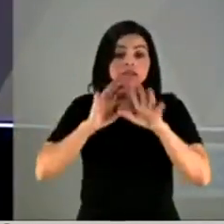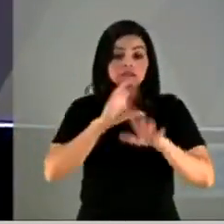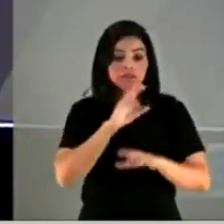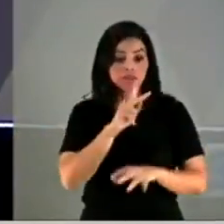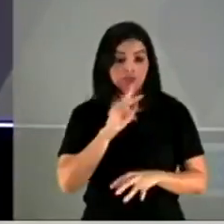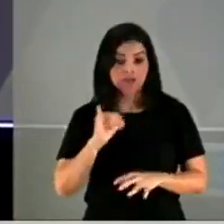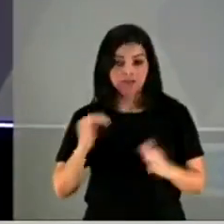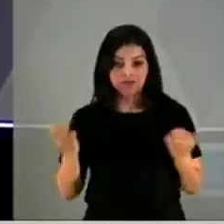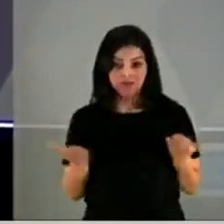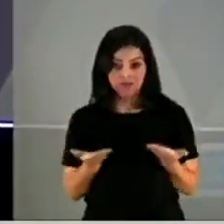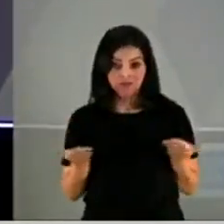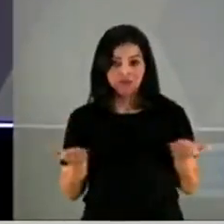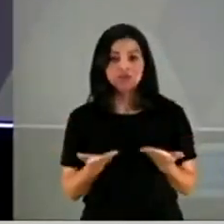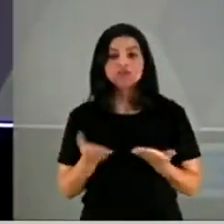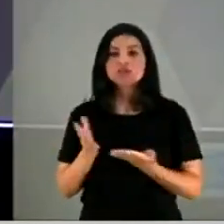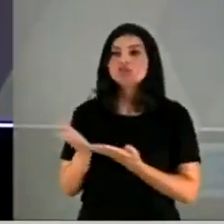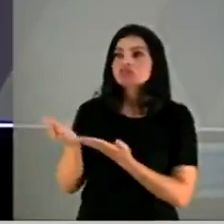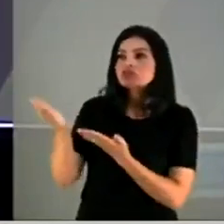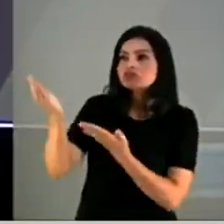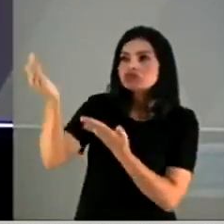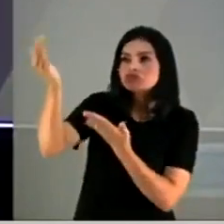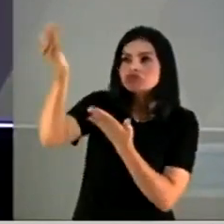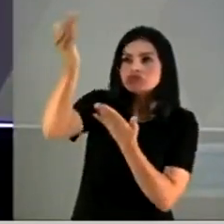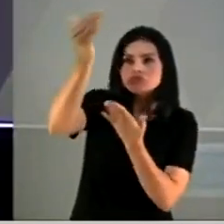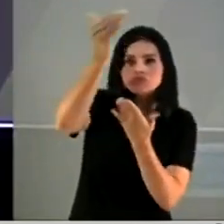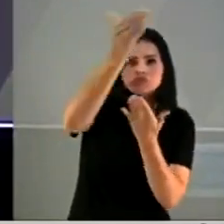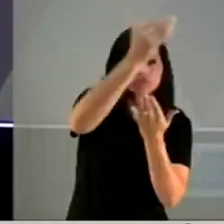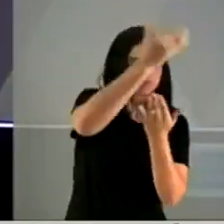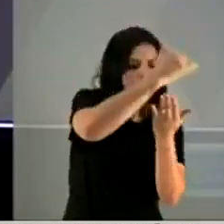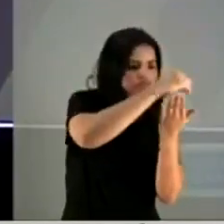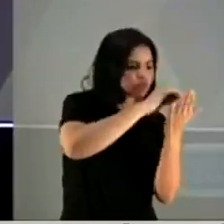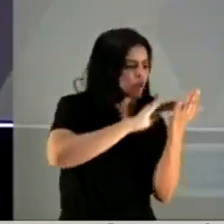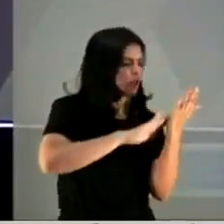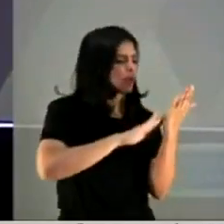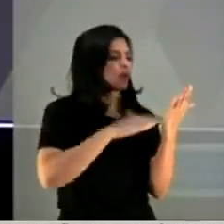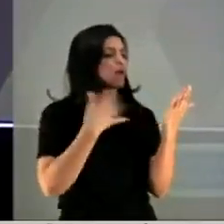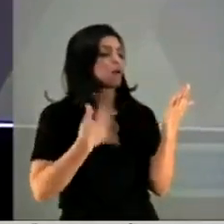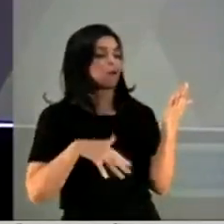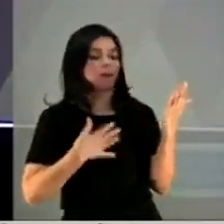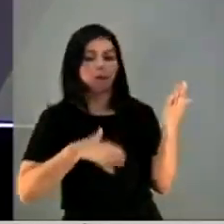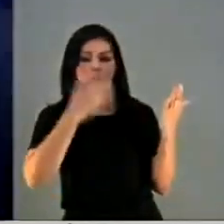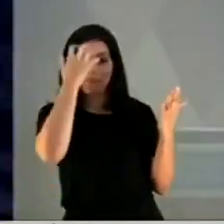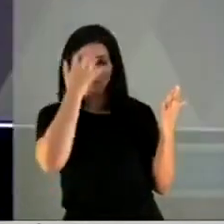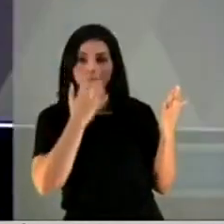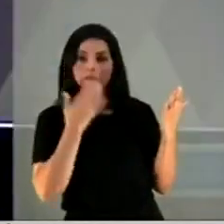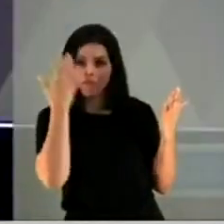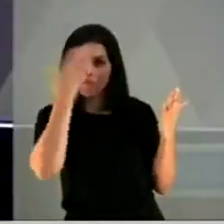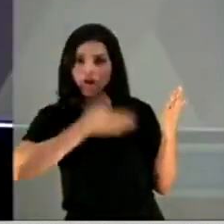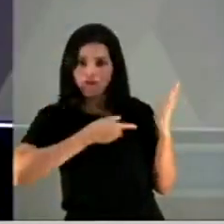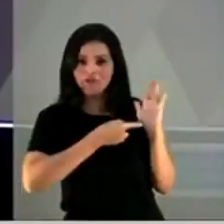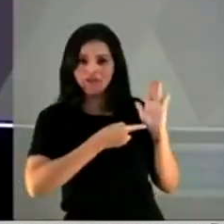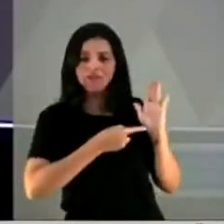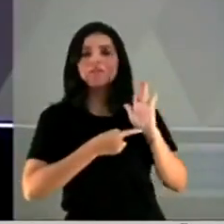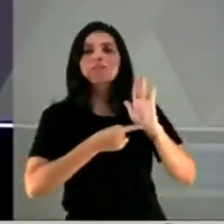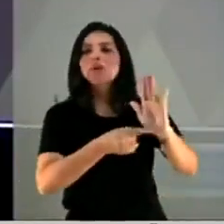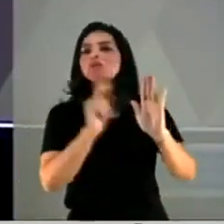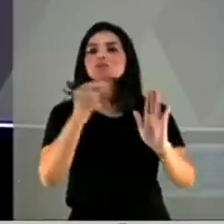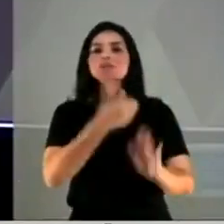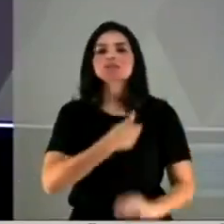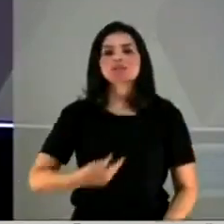Pandemia colheu elementos de prova que demonstram sobejamente que o Governo Federal